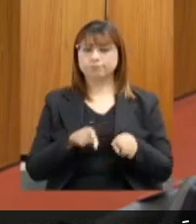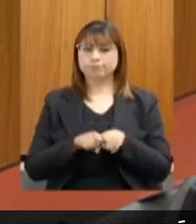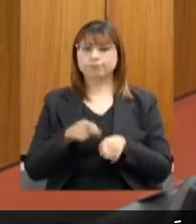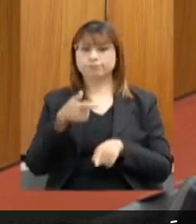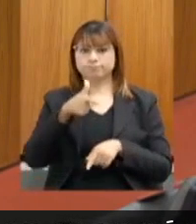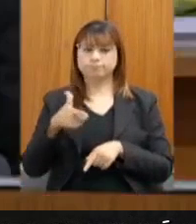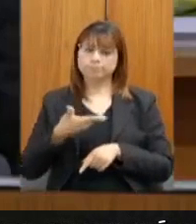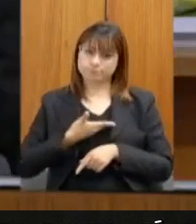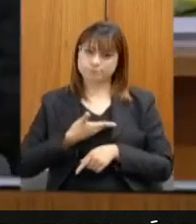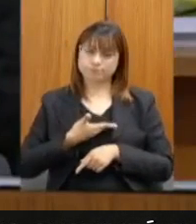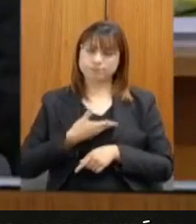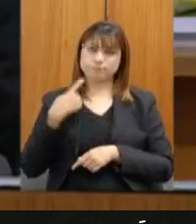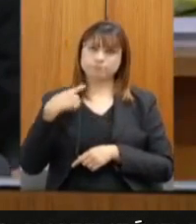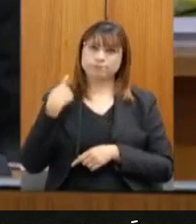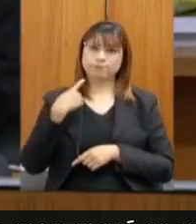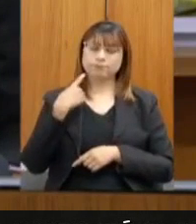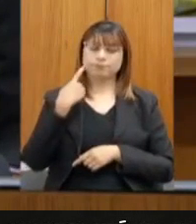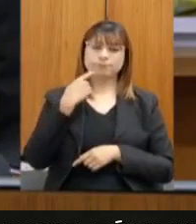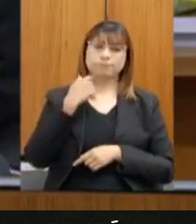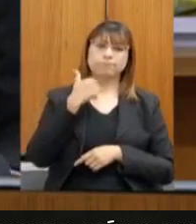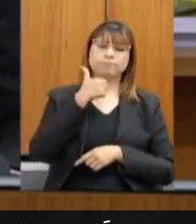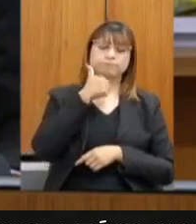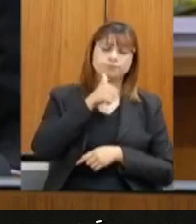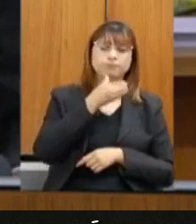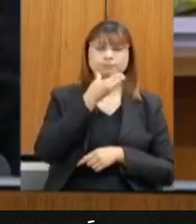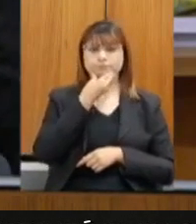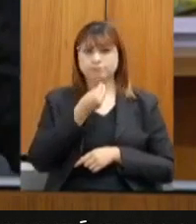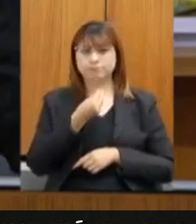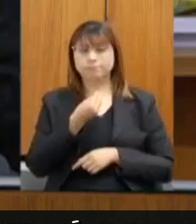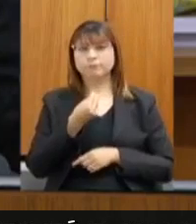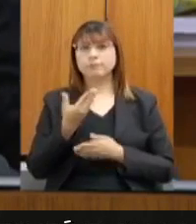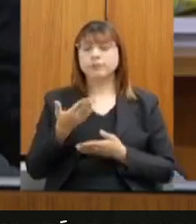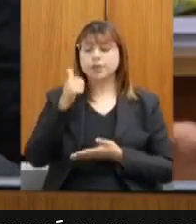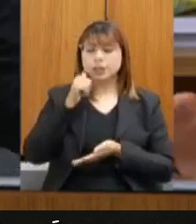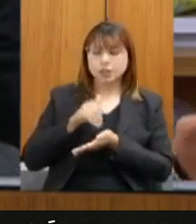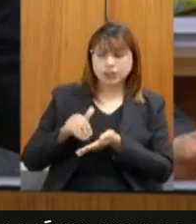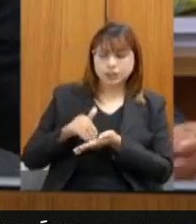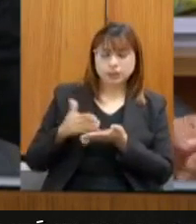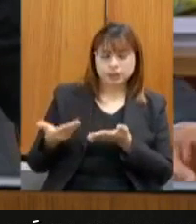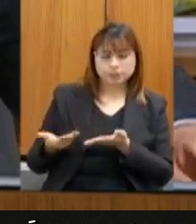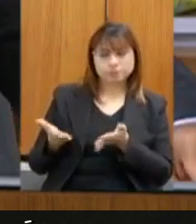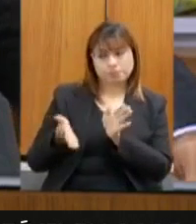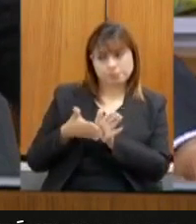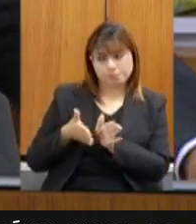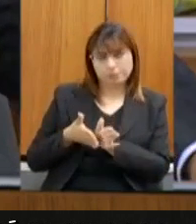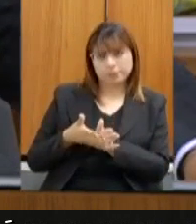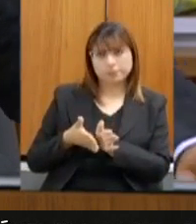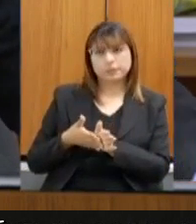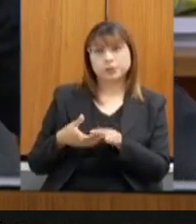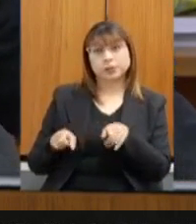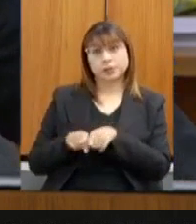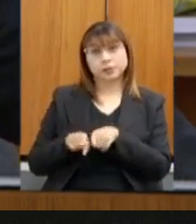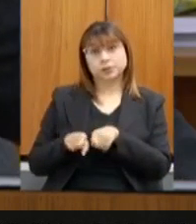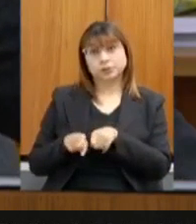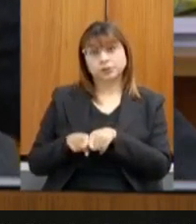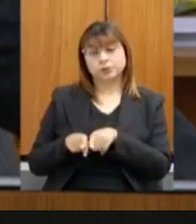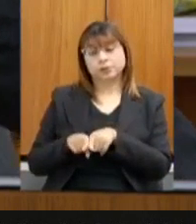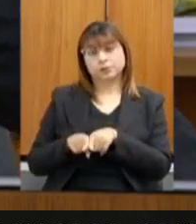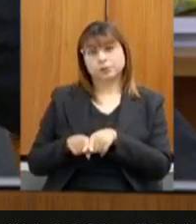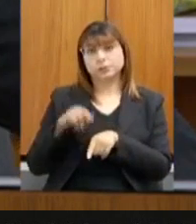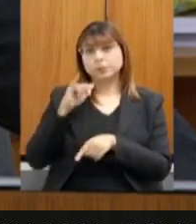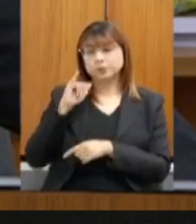colegas, deputados e deputadas. Secretária Marília, eu quero parabenizá-la, ao mesmo tempo, deixar